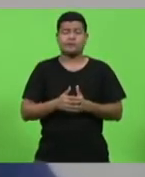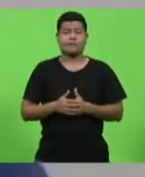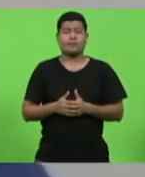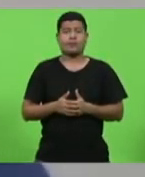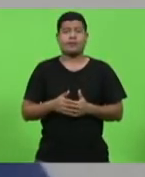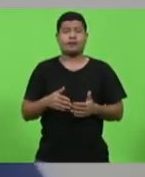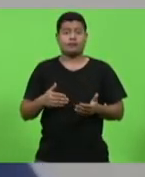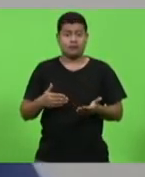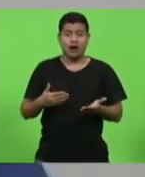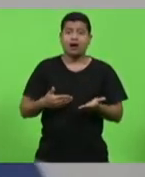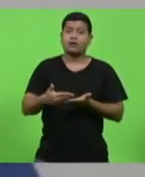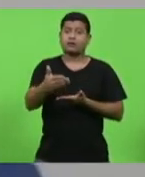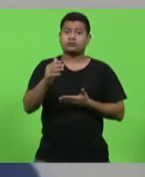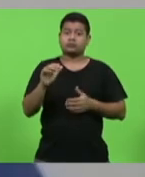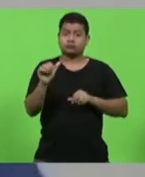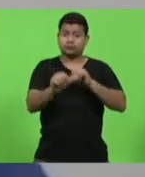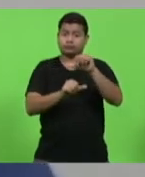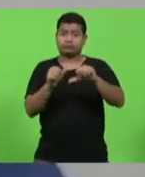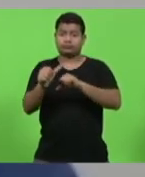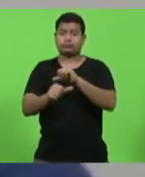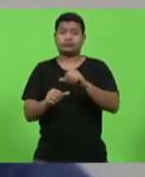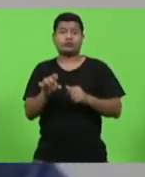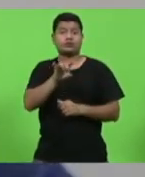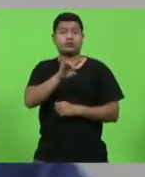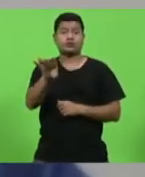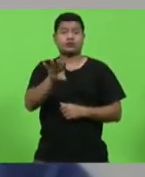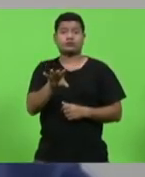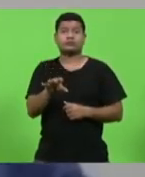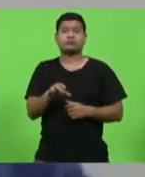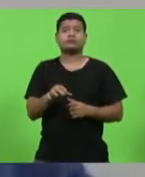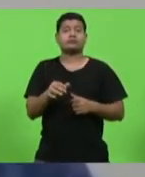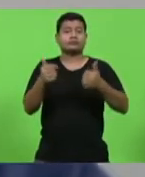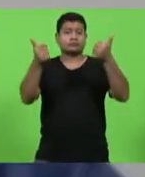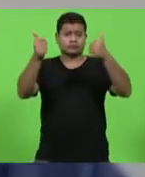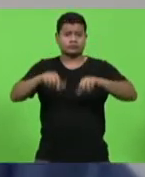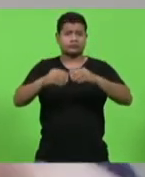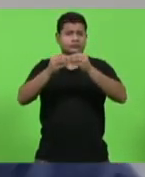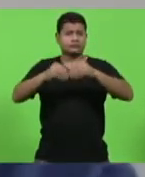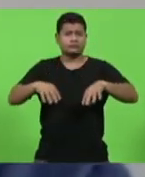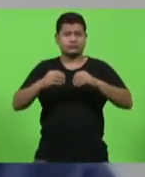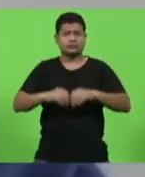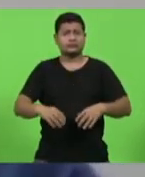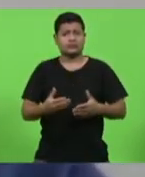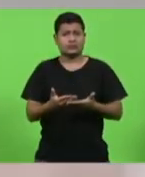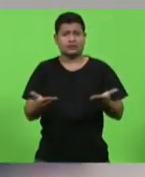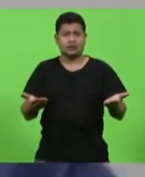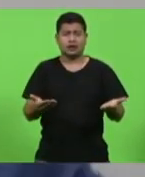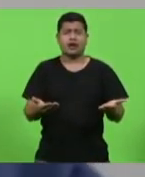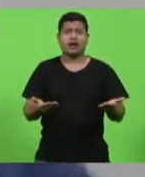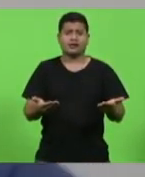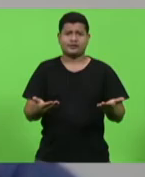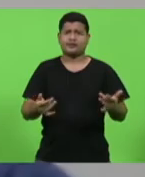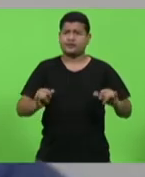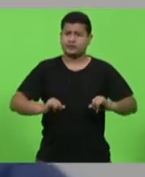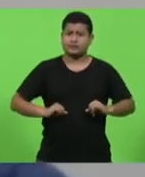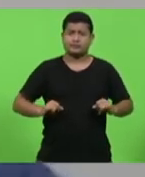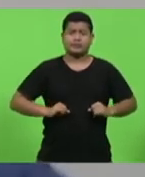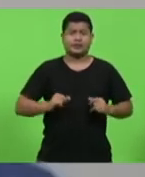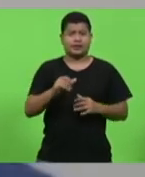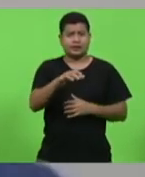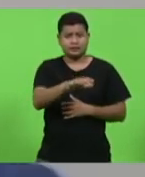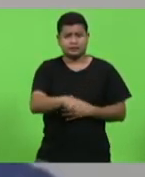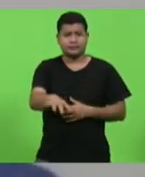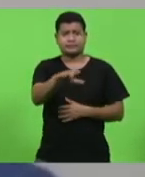depois só causaram mais prejuízos e sacrifícios à classe trabalhadora